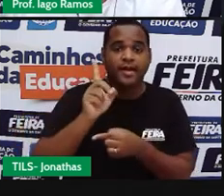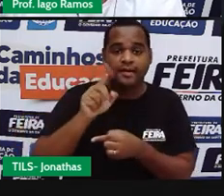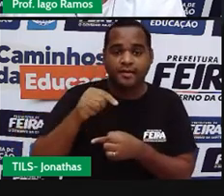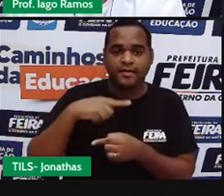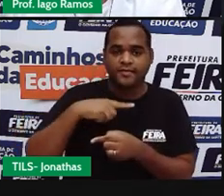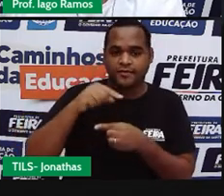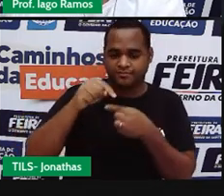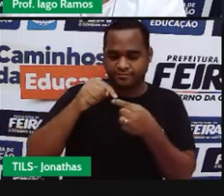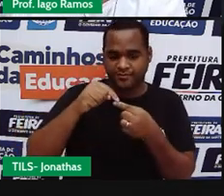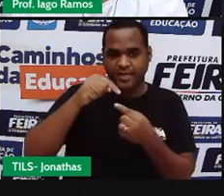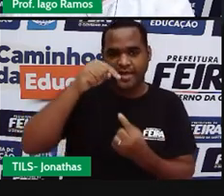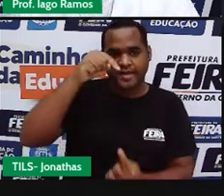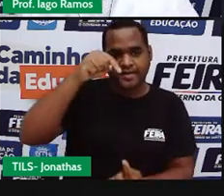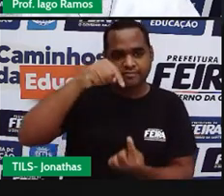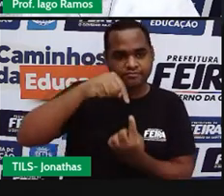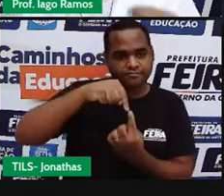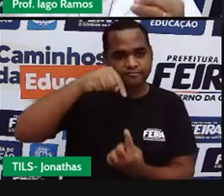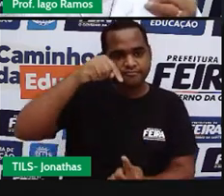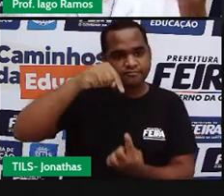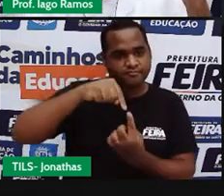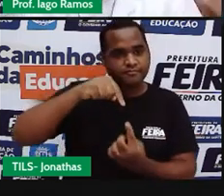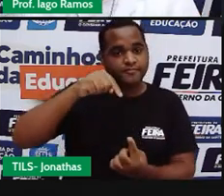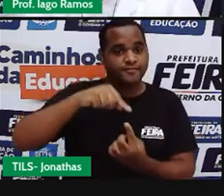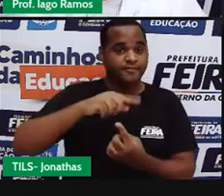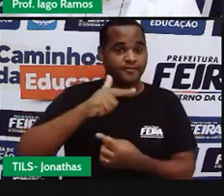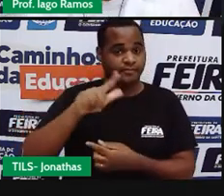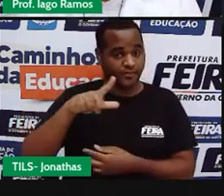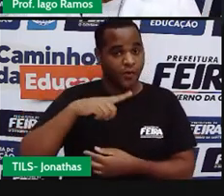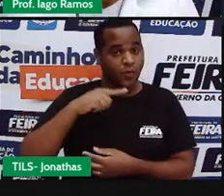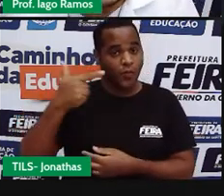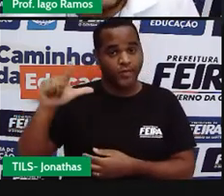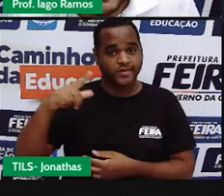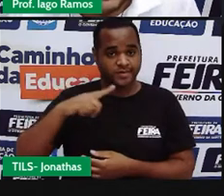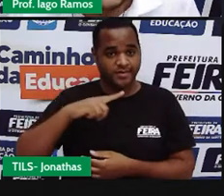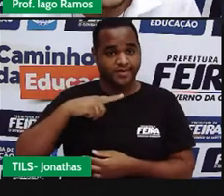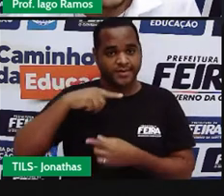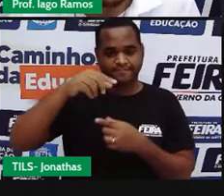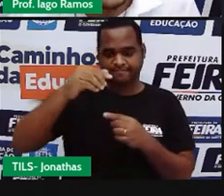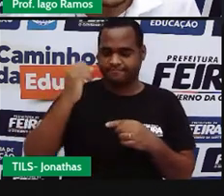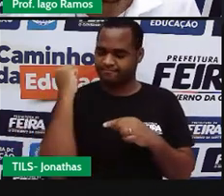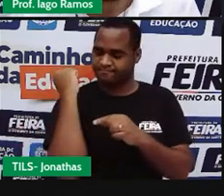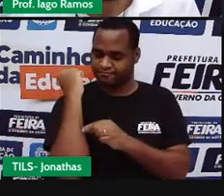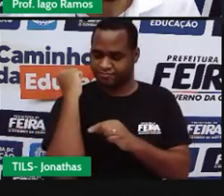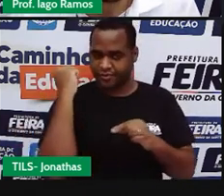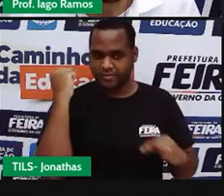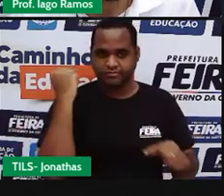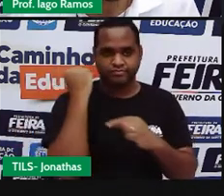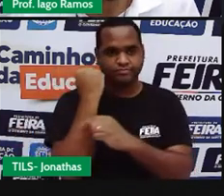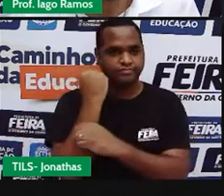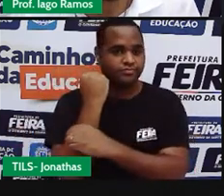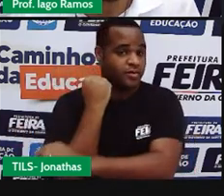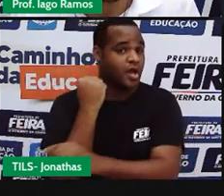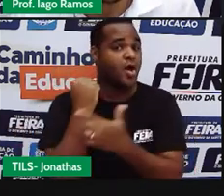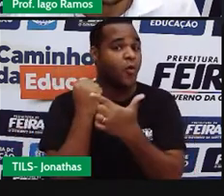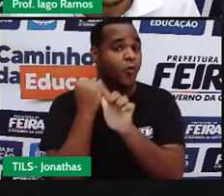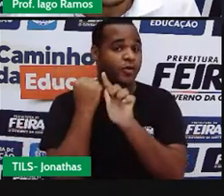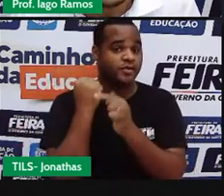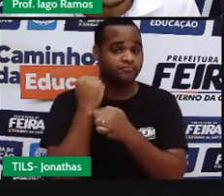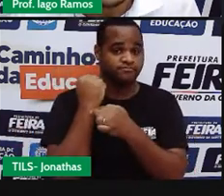Esse segmento de reta, professor, vai ser a outra corda que vai ser amarrada no poste.